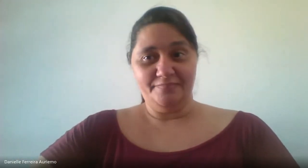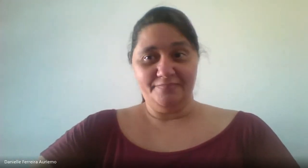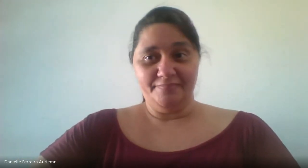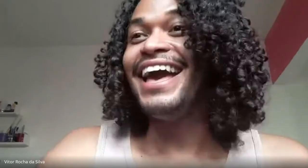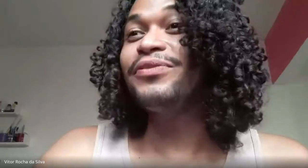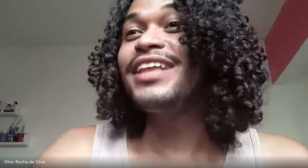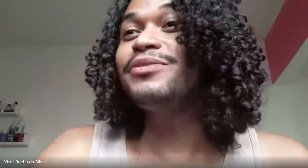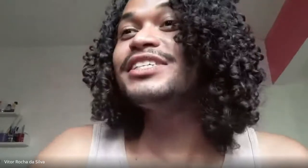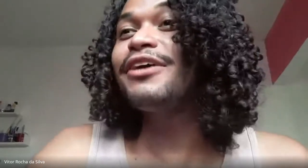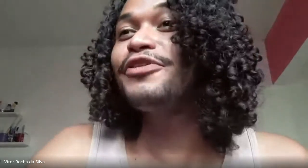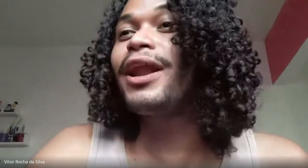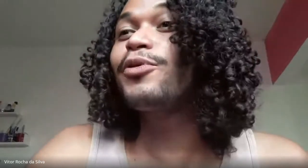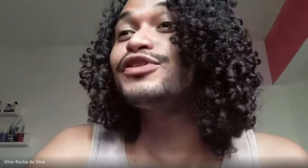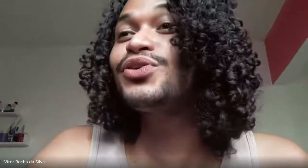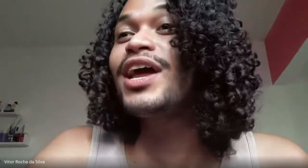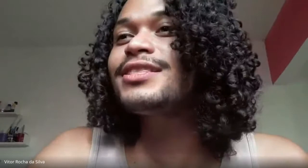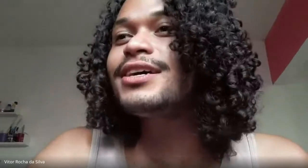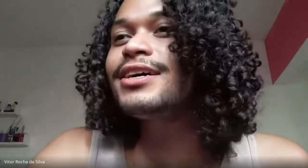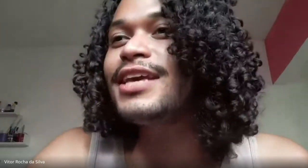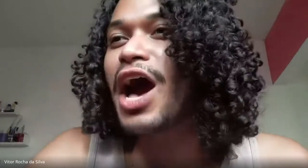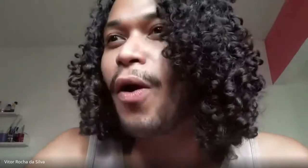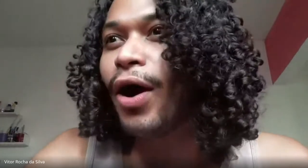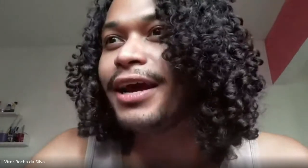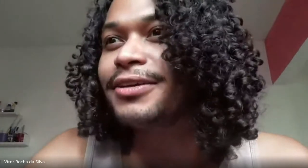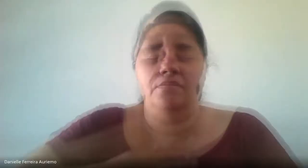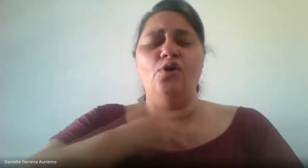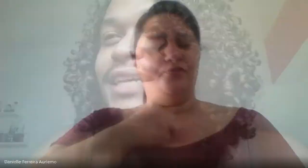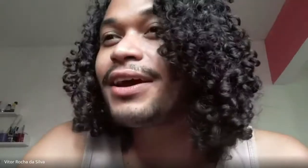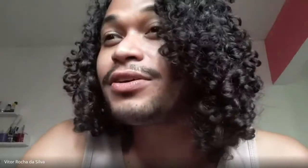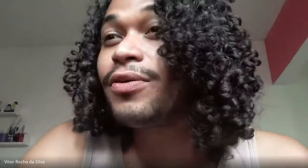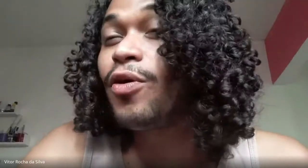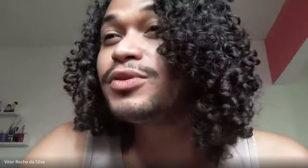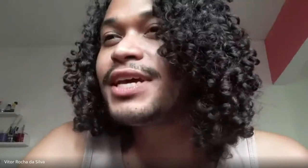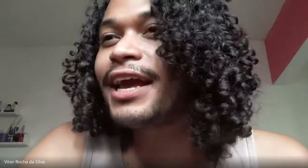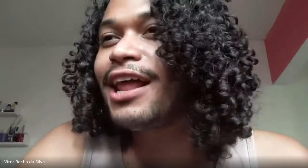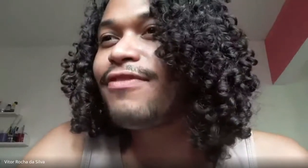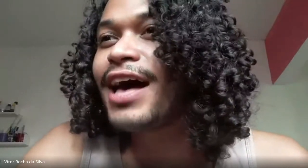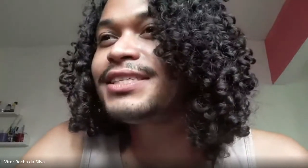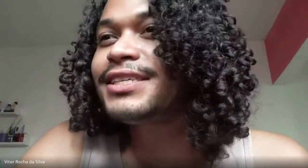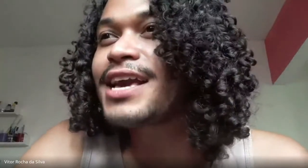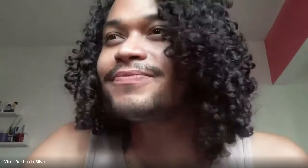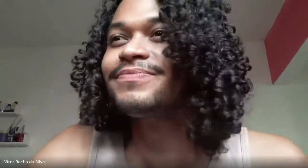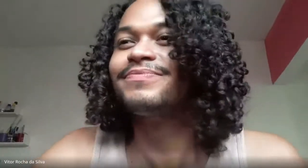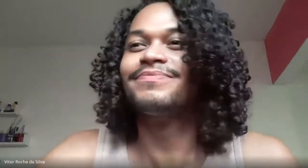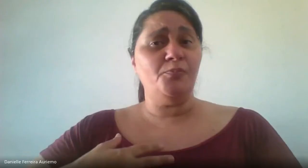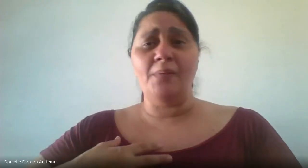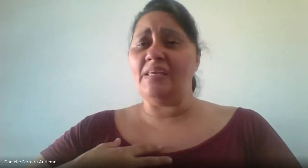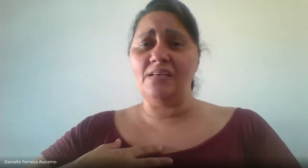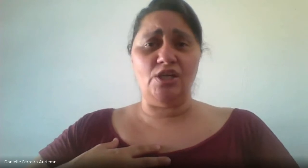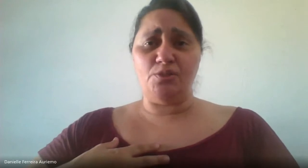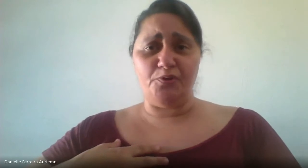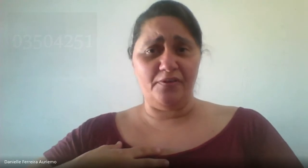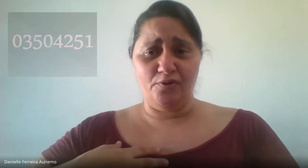Eu tenho um desafio para a professora Dani agora Como será que ela vai se sair, hein? Ela está sendo